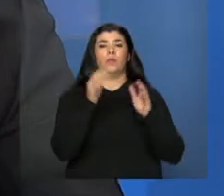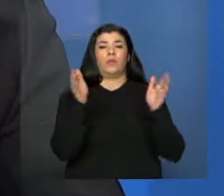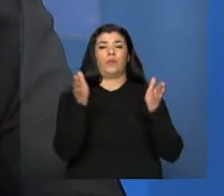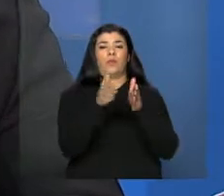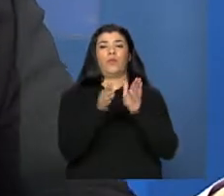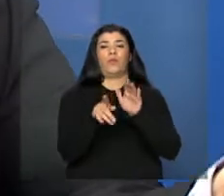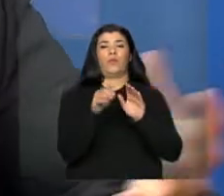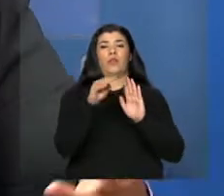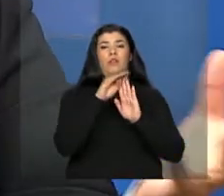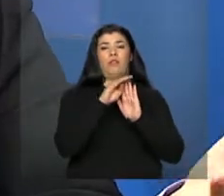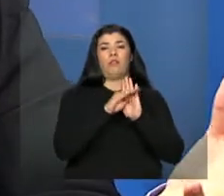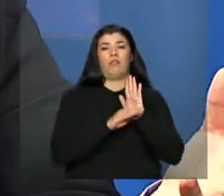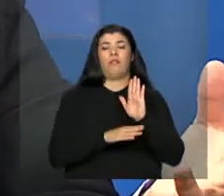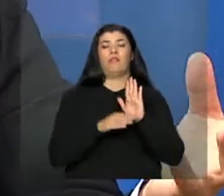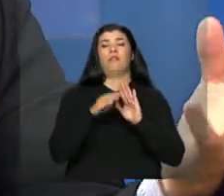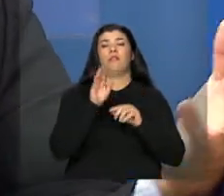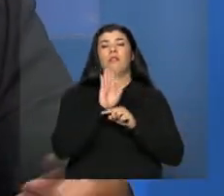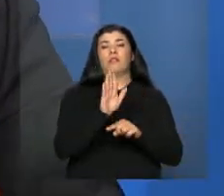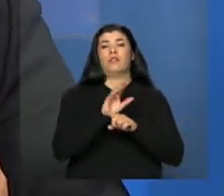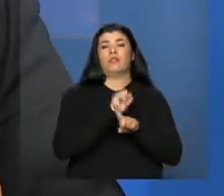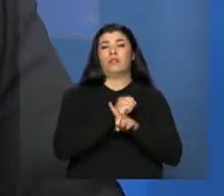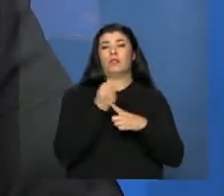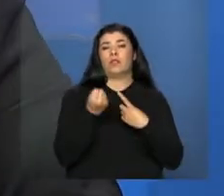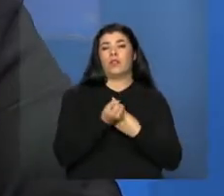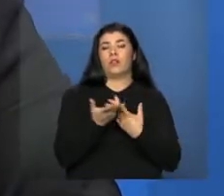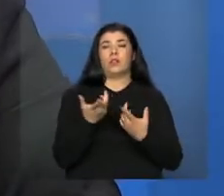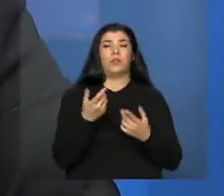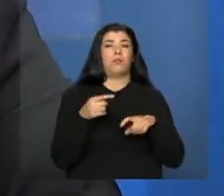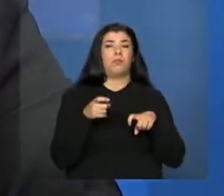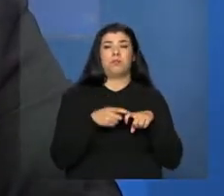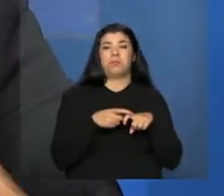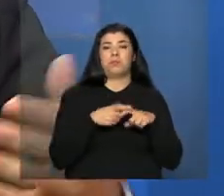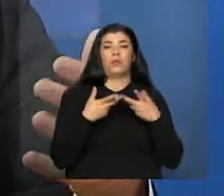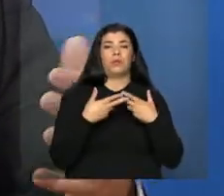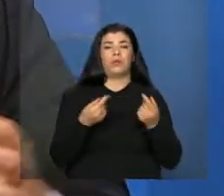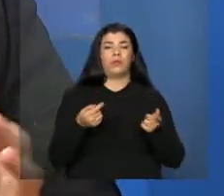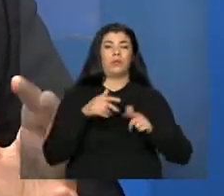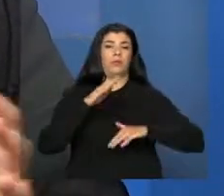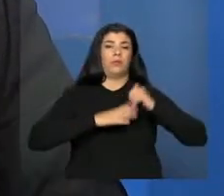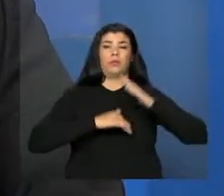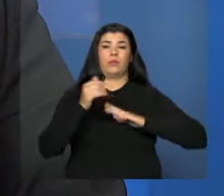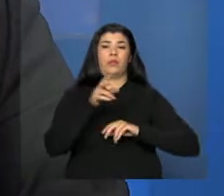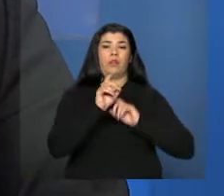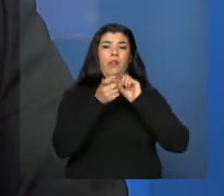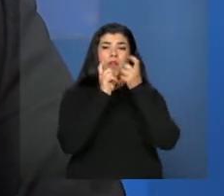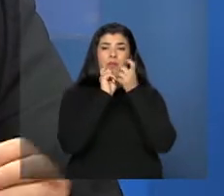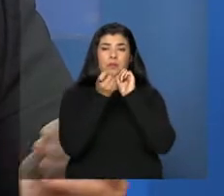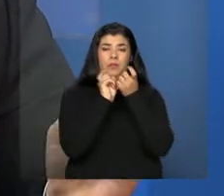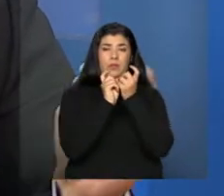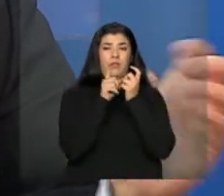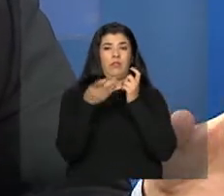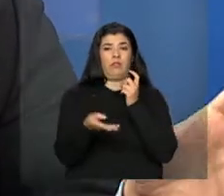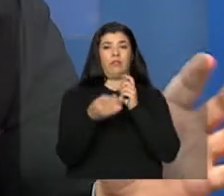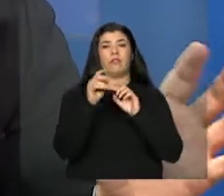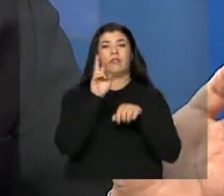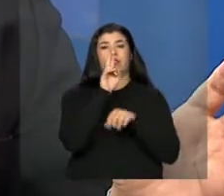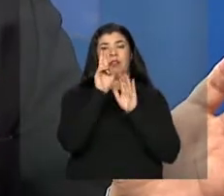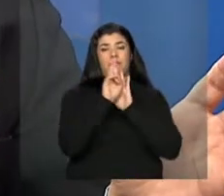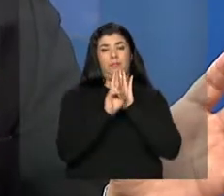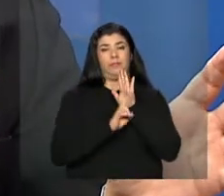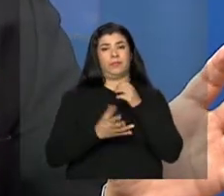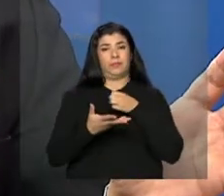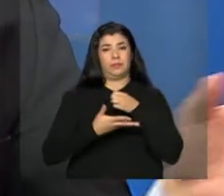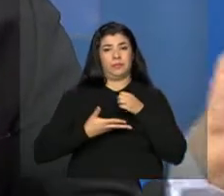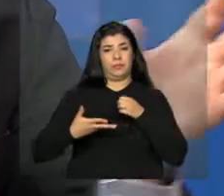às vezes um técnico de nível médio, no caso do CRAS, para atividades mais administrativas. Então, essa é a regra básica. Nesse sentido,